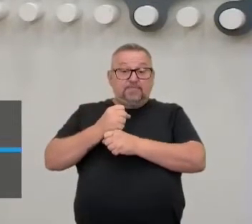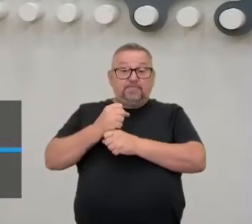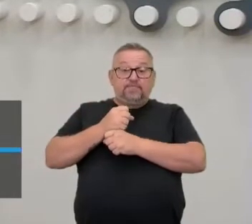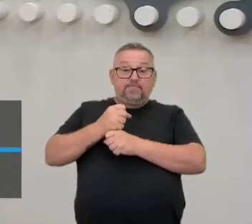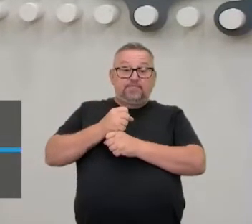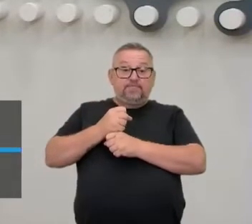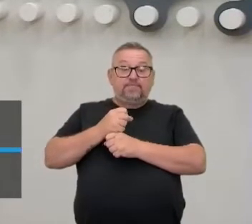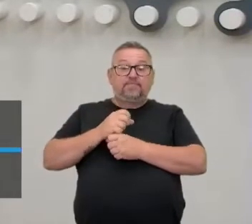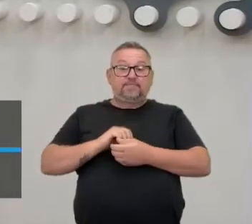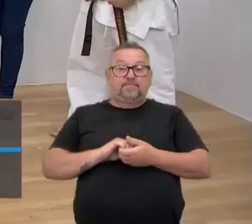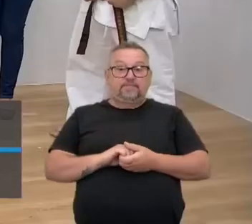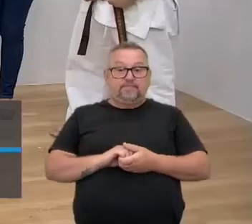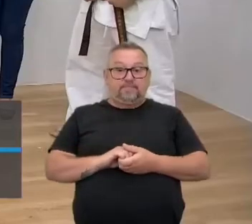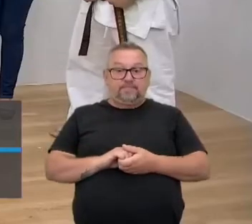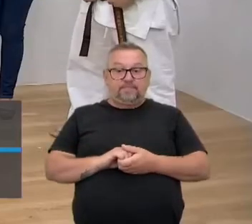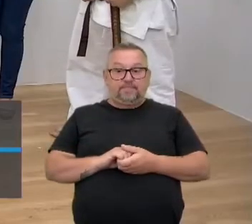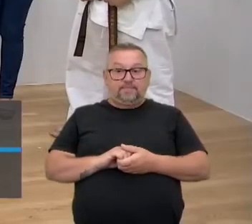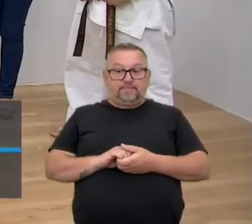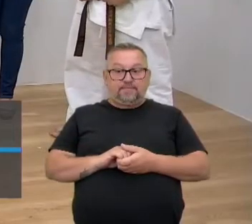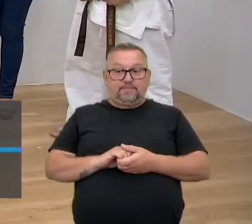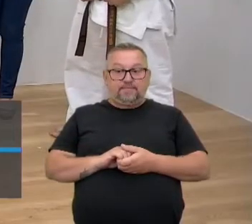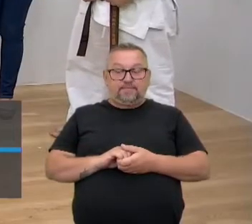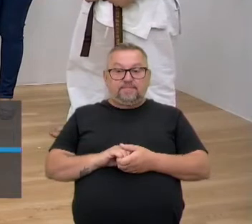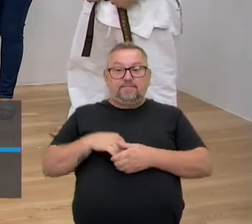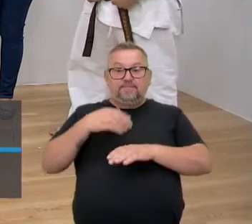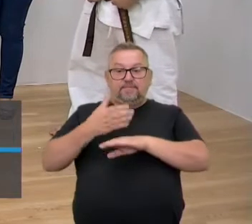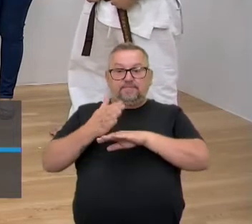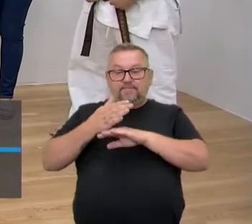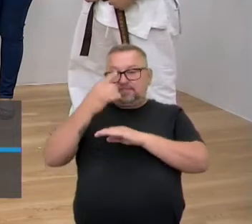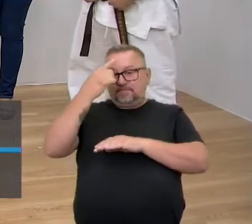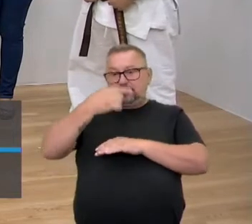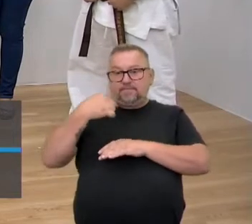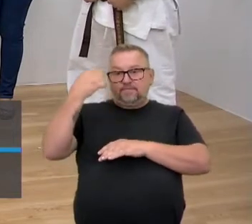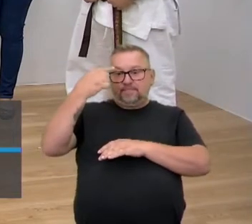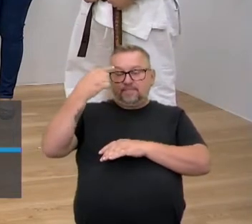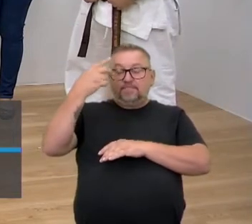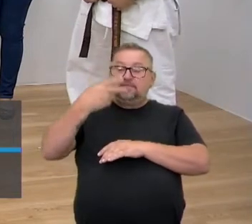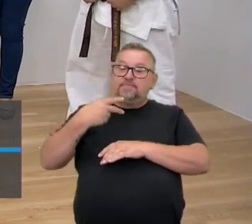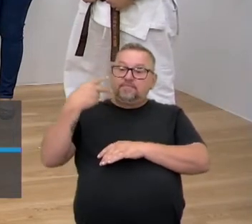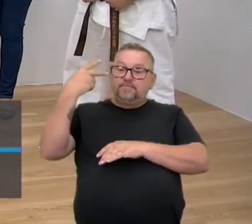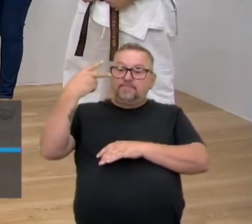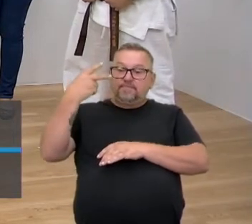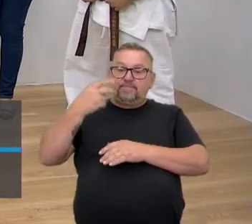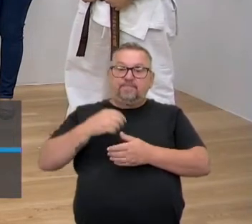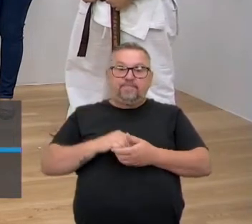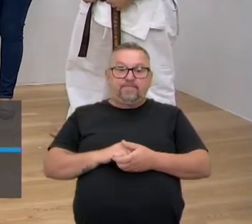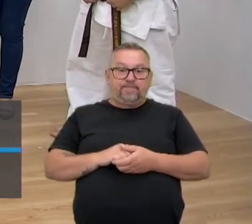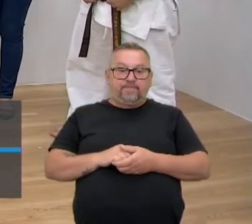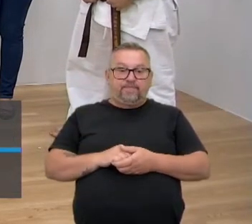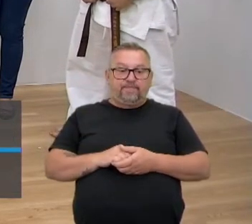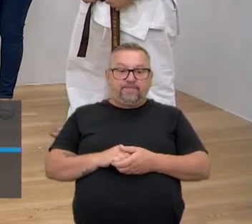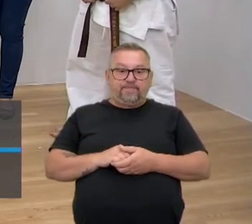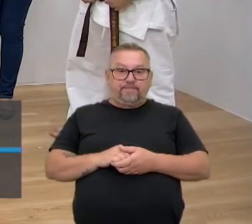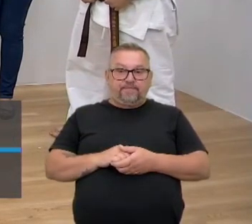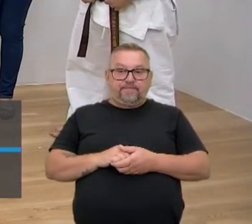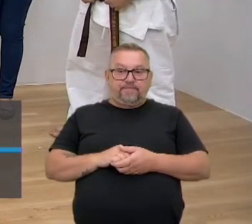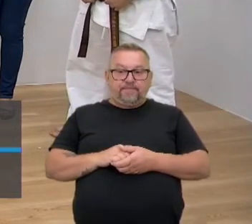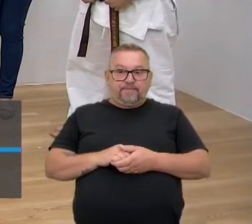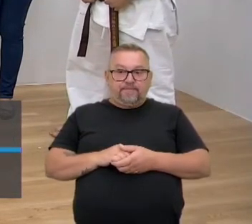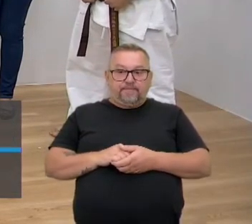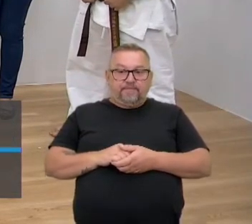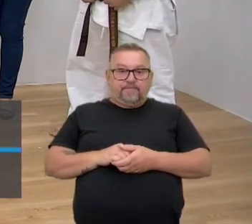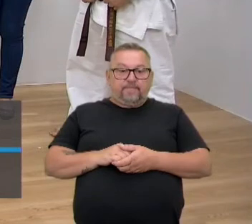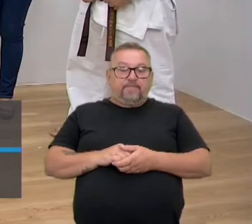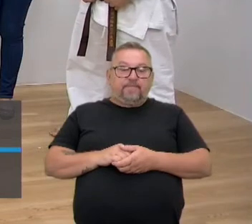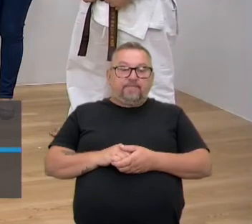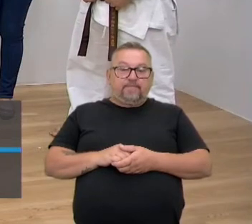Treinando bastante. Quantas horas, Bruno? Ah, os treinos tem uma hora e meia, duas. Uma hora e meia todo dia? Três ou quatro